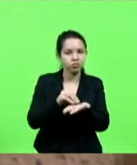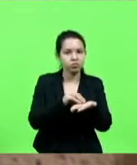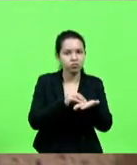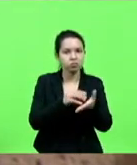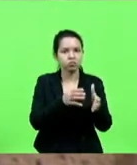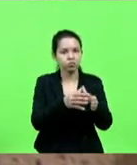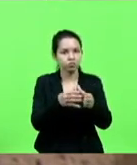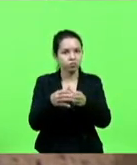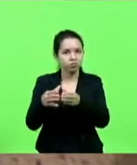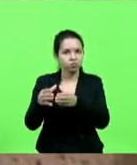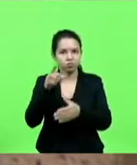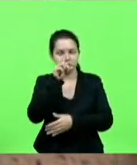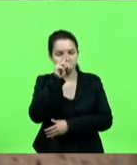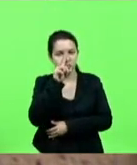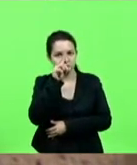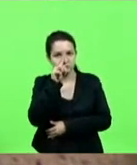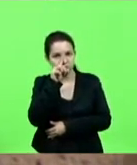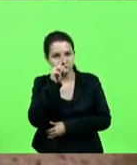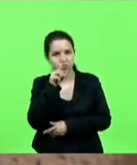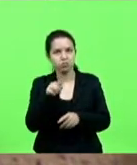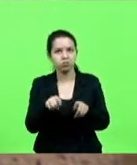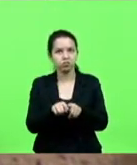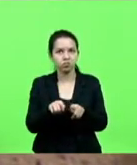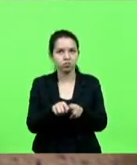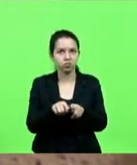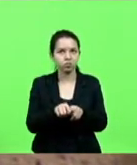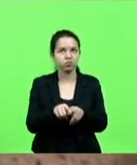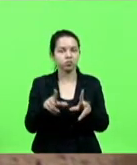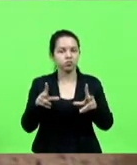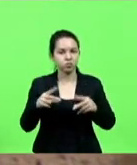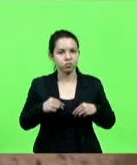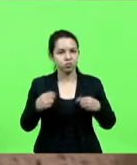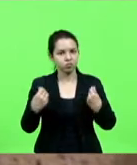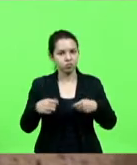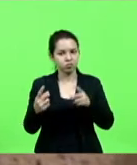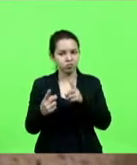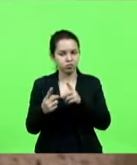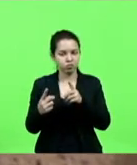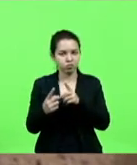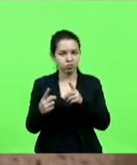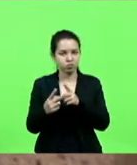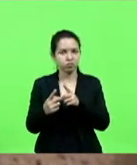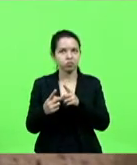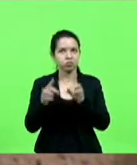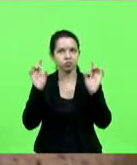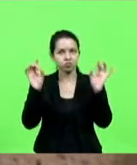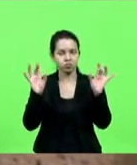de risco e nos grupos que merecem um atendimento especial, no caso, os lactantes